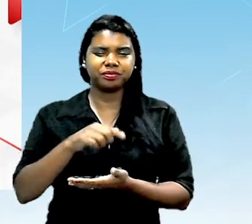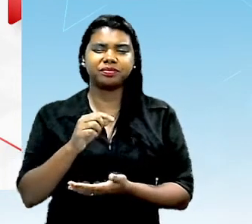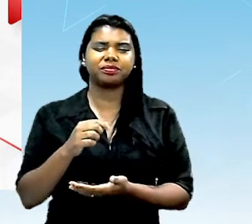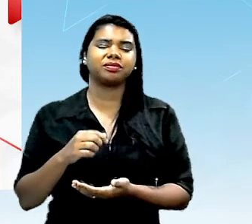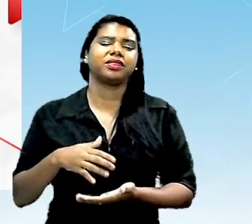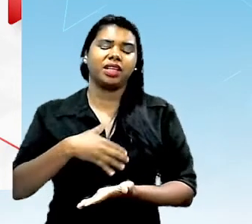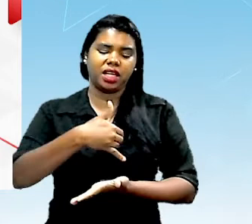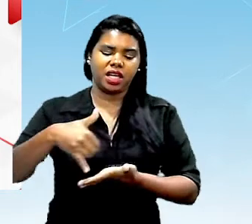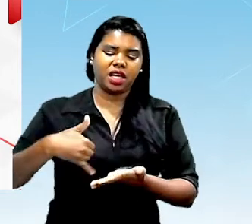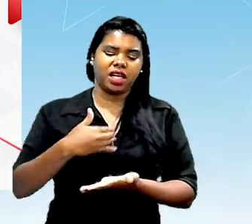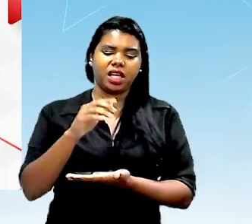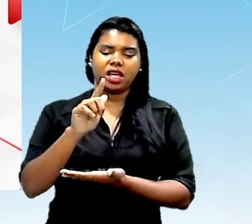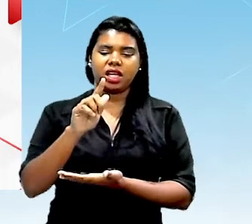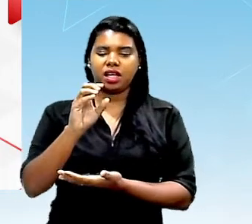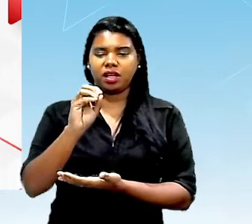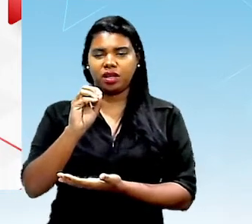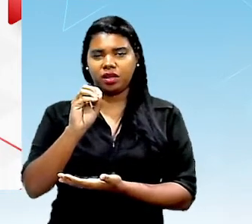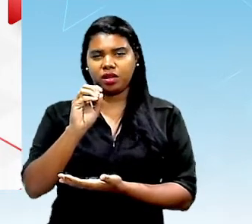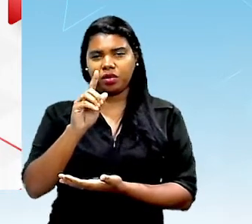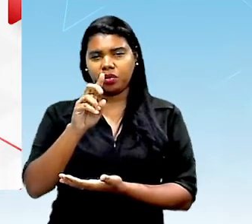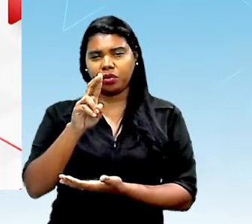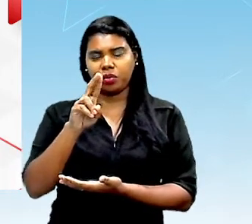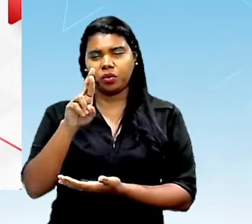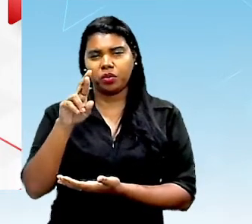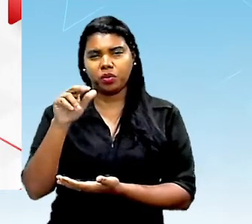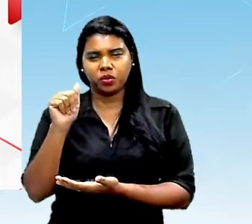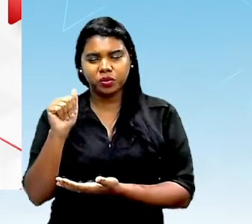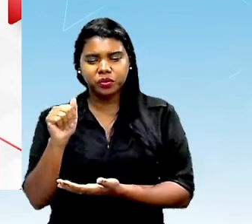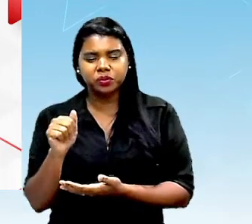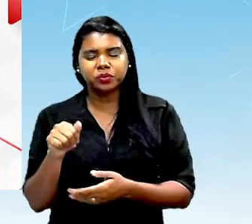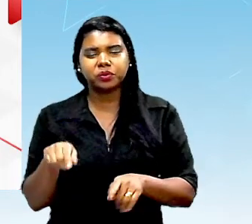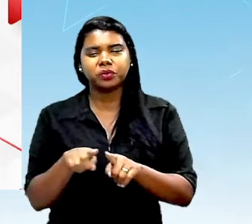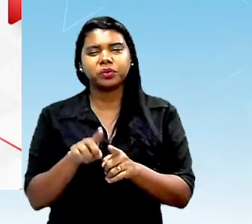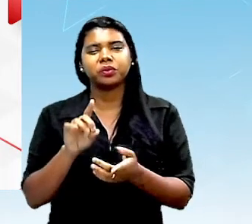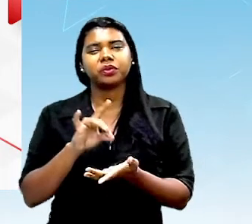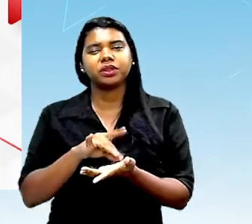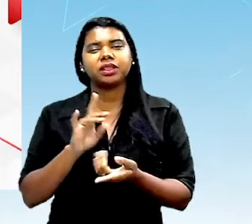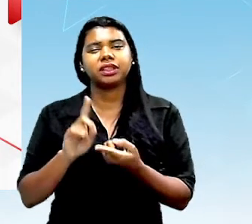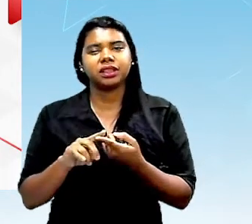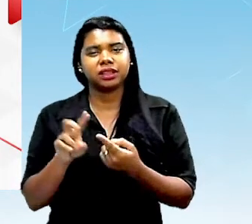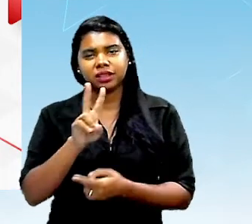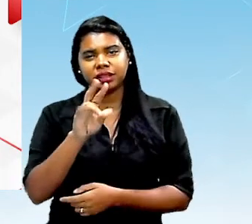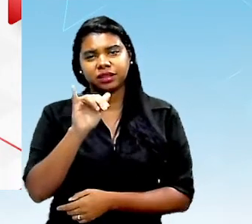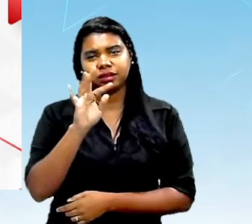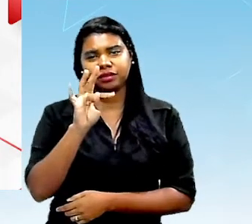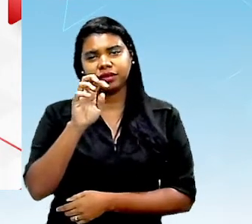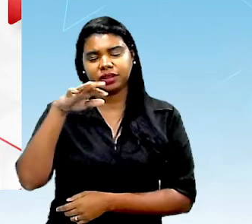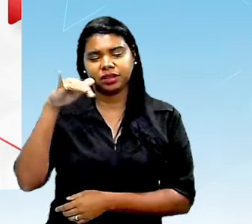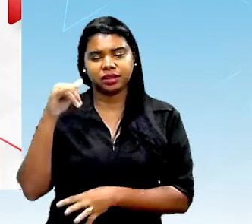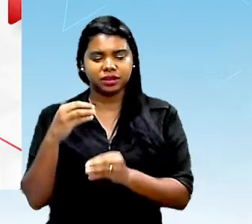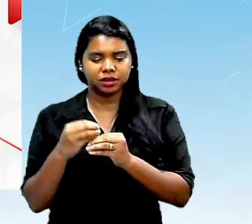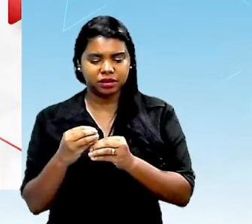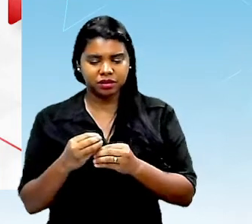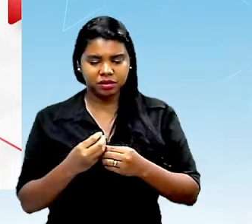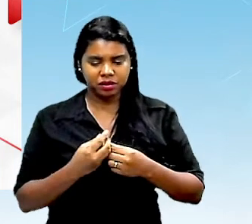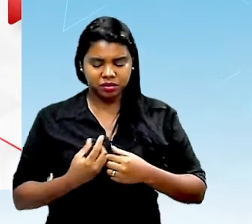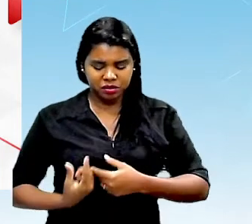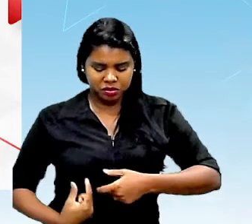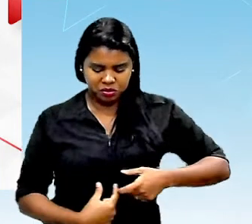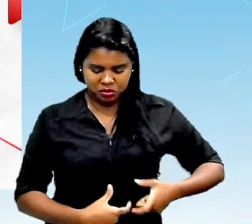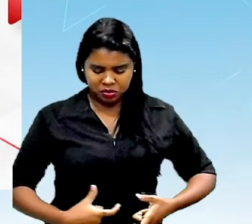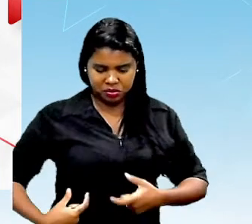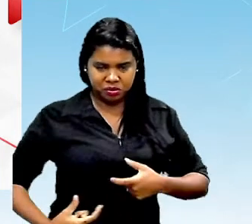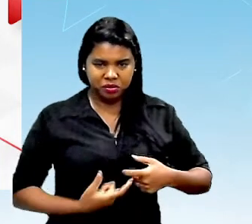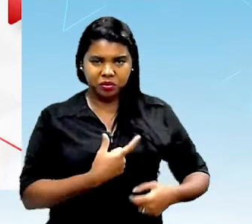são as funções de óleos e gorduras a gente tem função de vitamina como complementação de funcionamento do organismo a gente